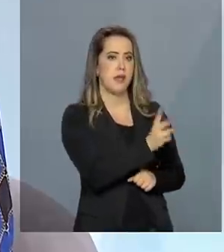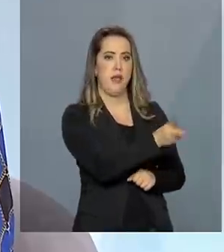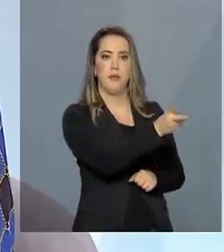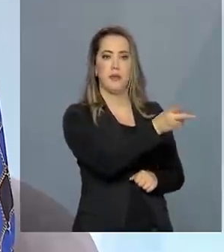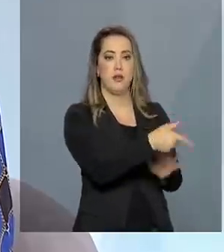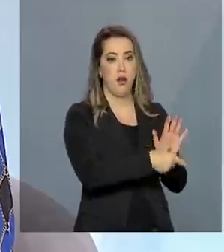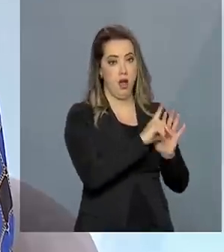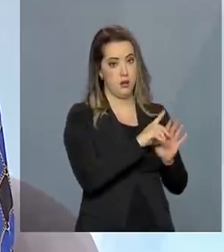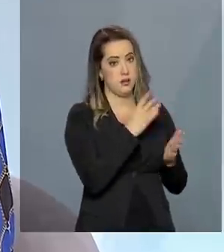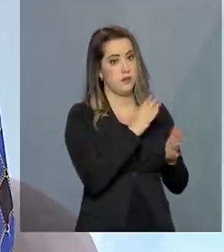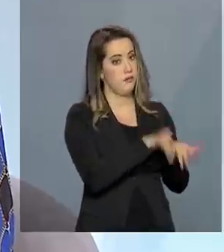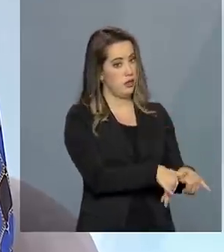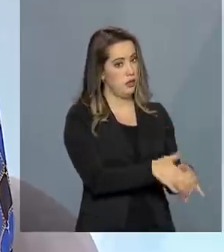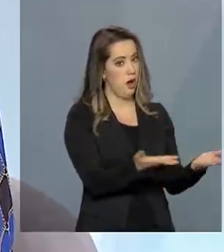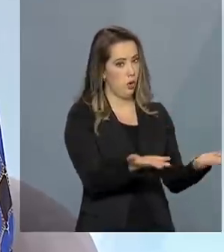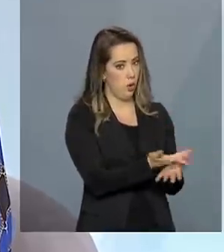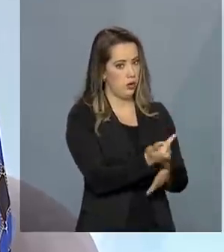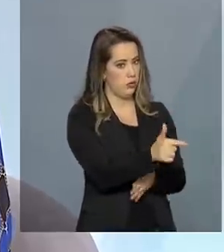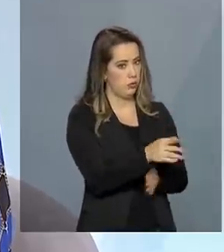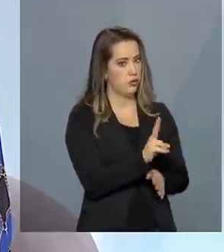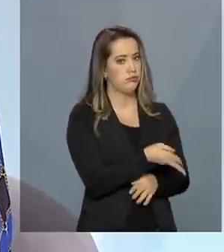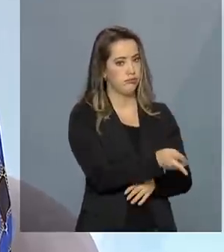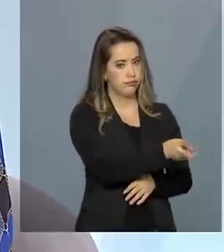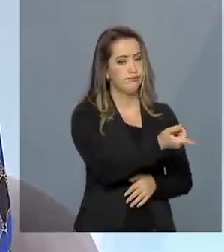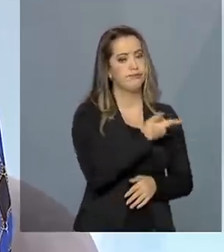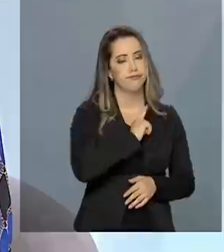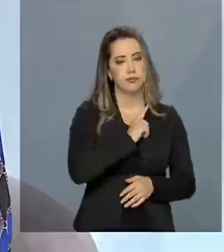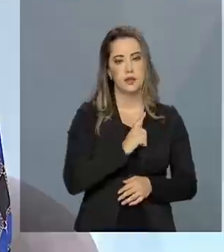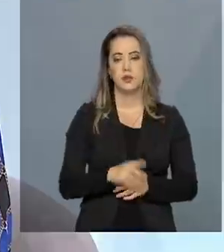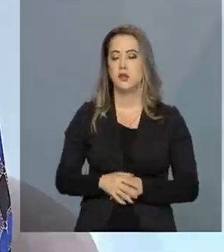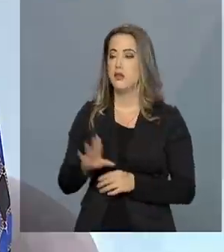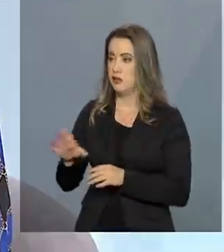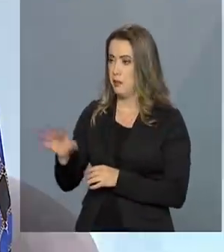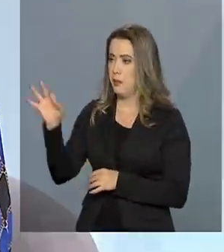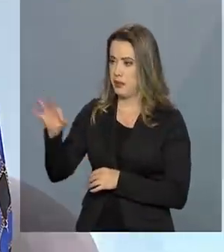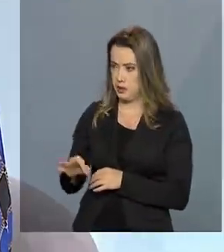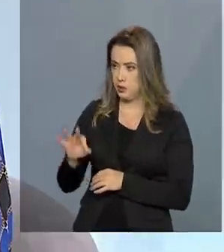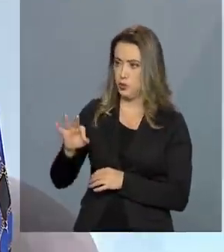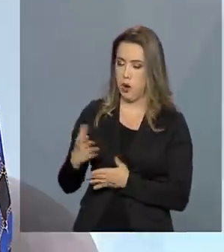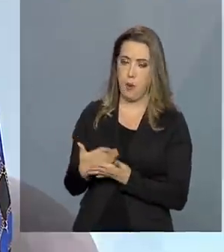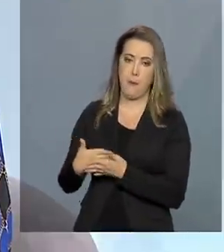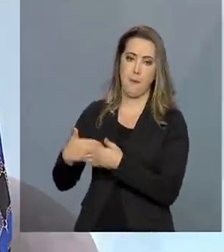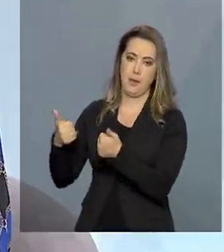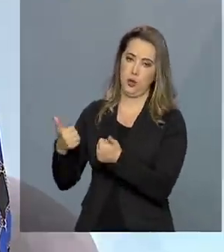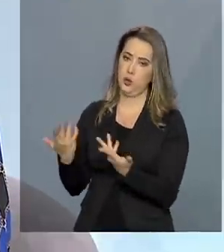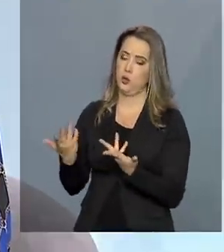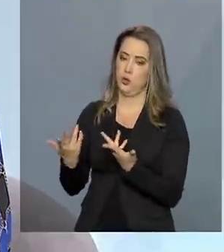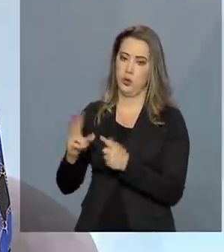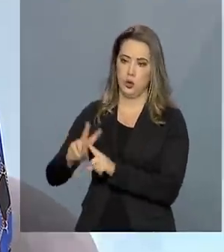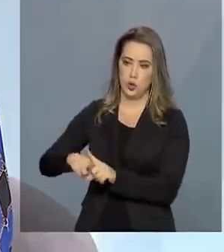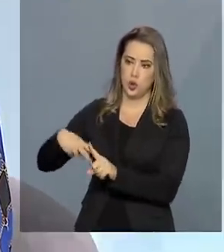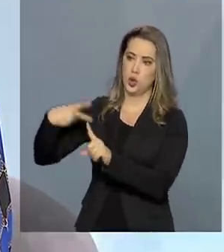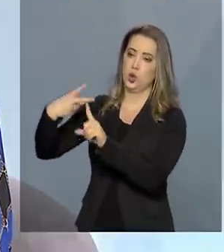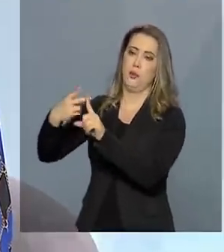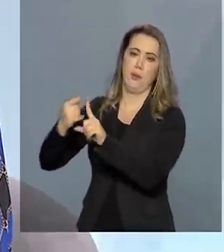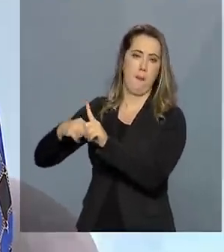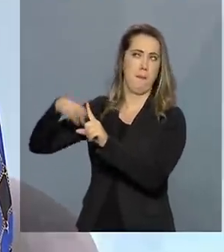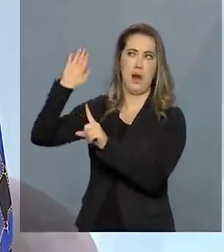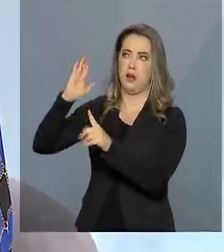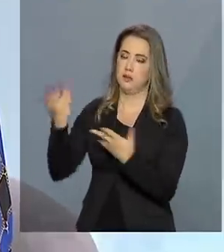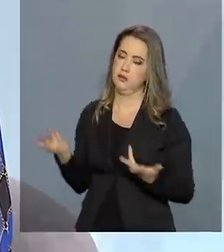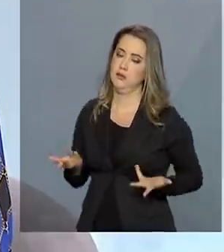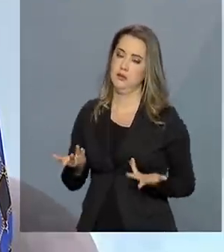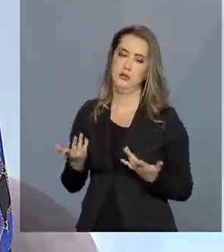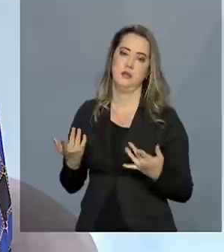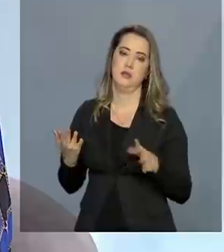Aumentou o percentual de complementação da União. Mais do que dobrou. Mais do que dobrou. Então, a